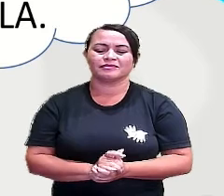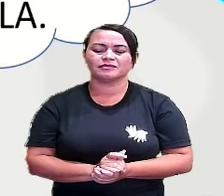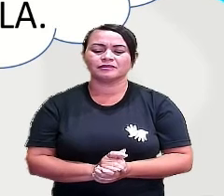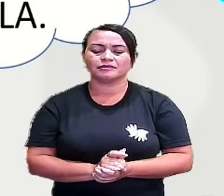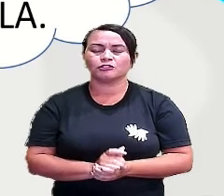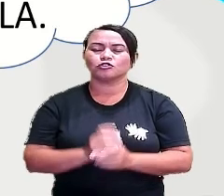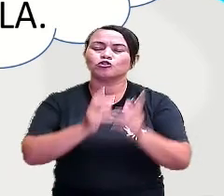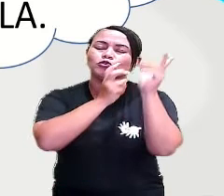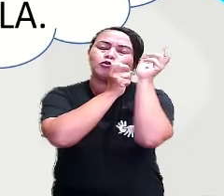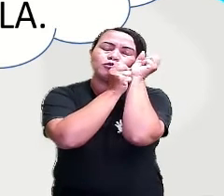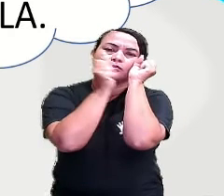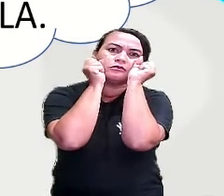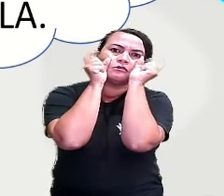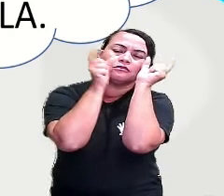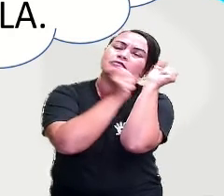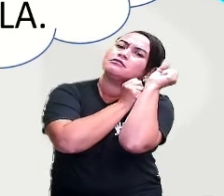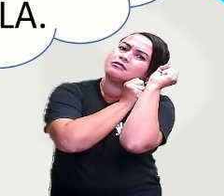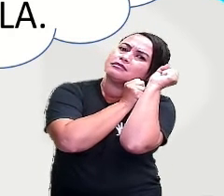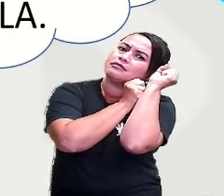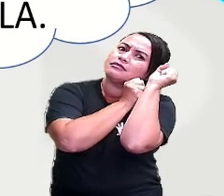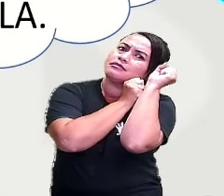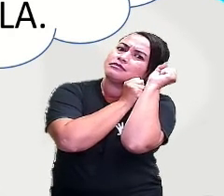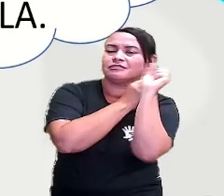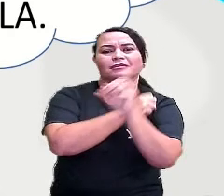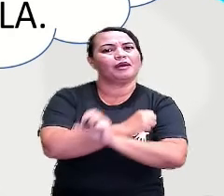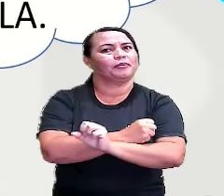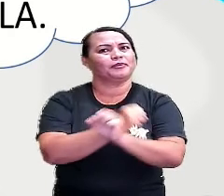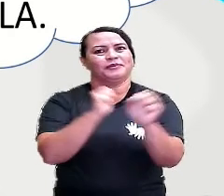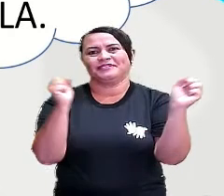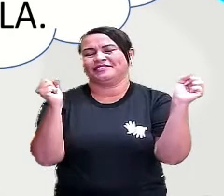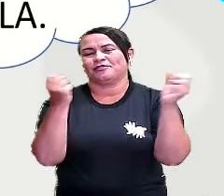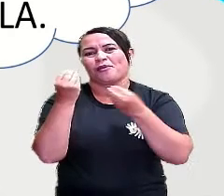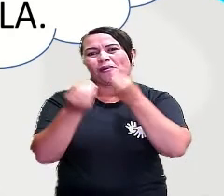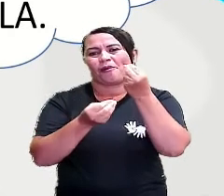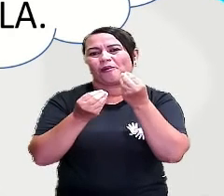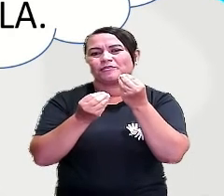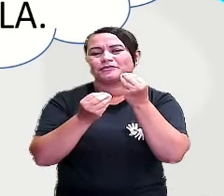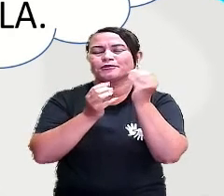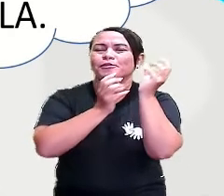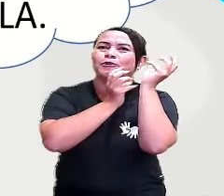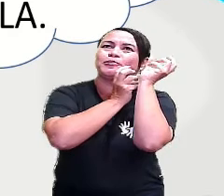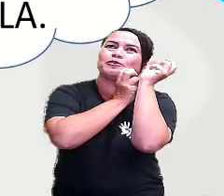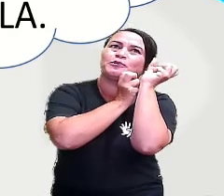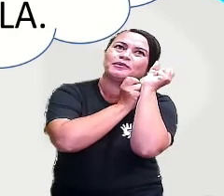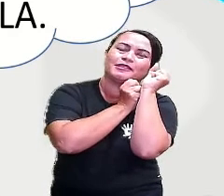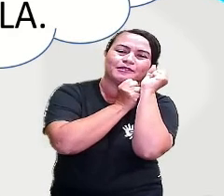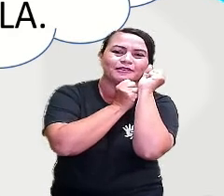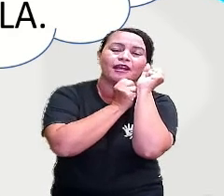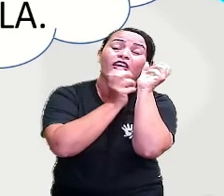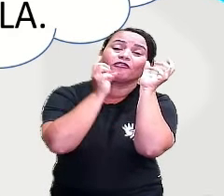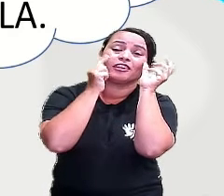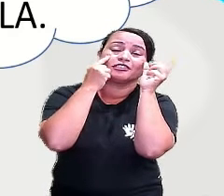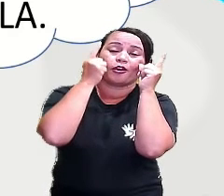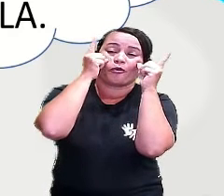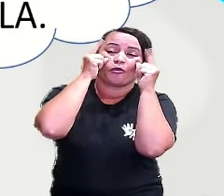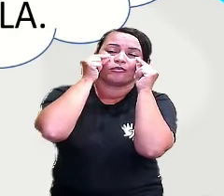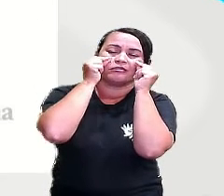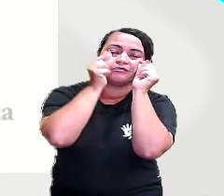Dormir de olhos abertos. Outra coisa é impossível, né, gente? Se eu estou dormindo, eu estou de olhos